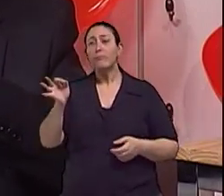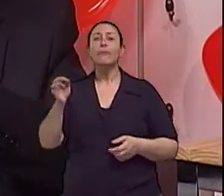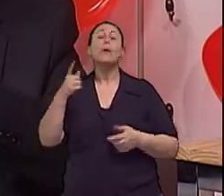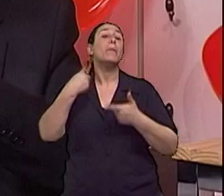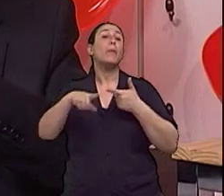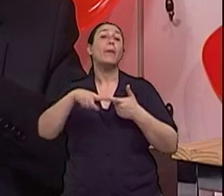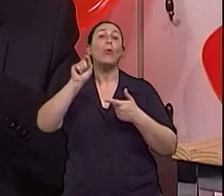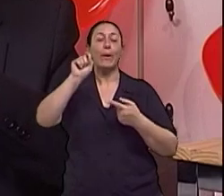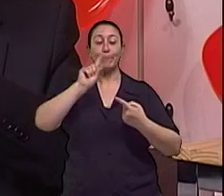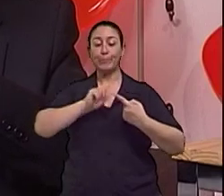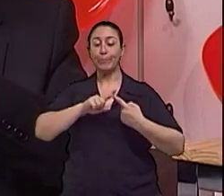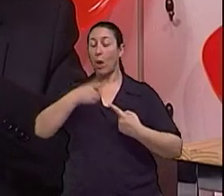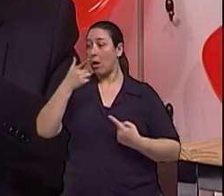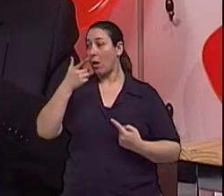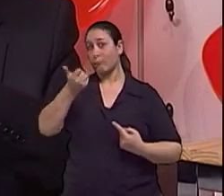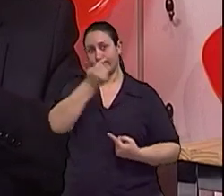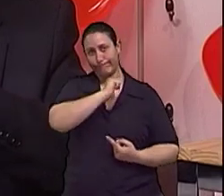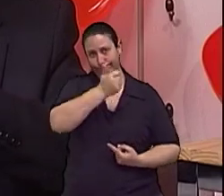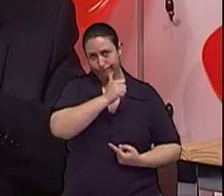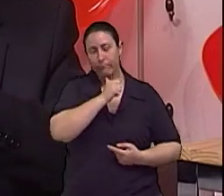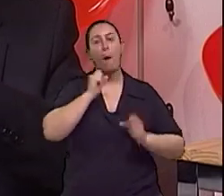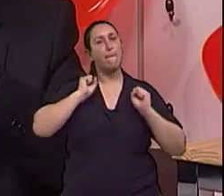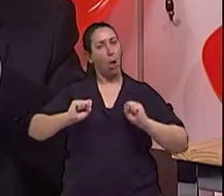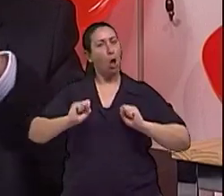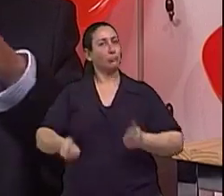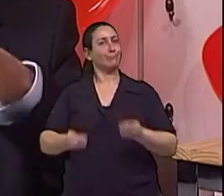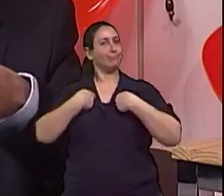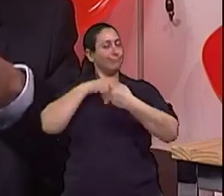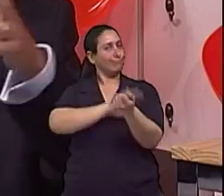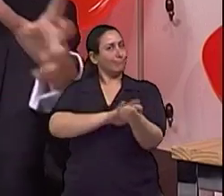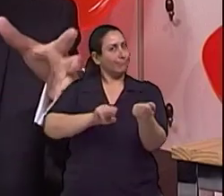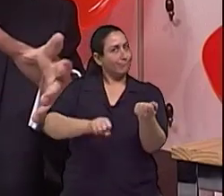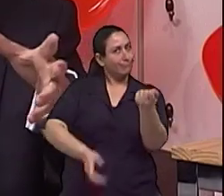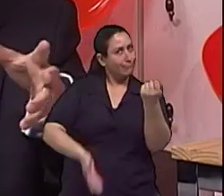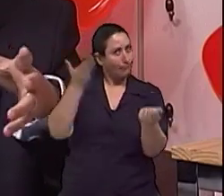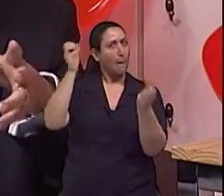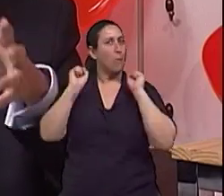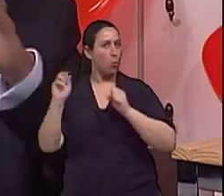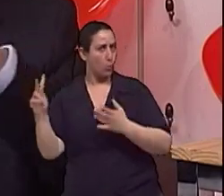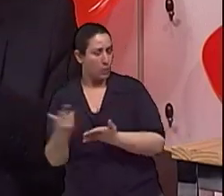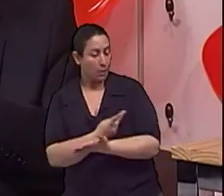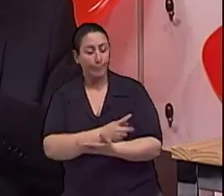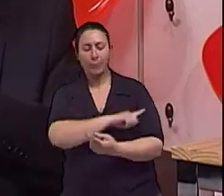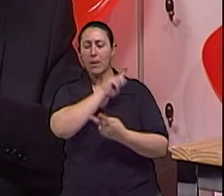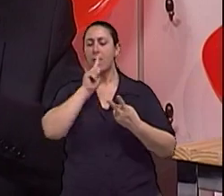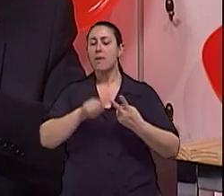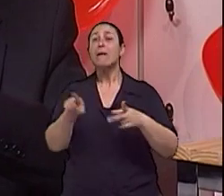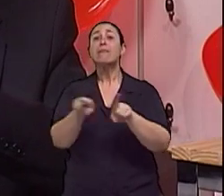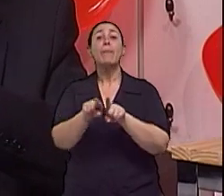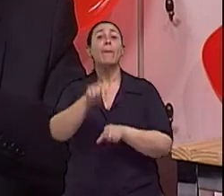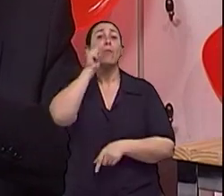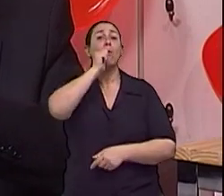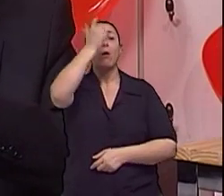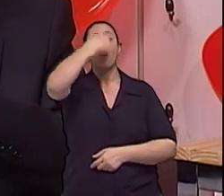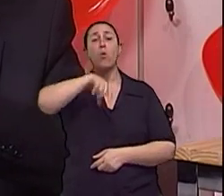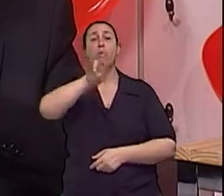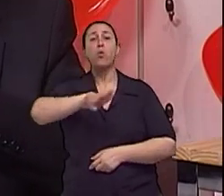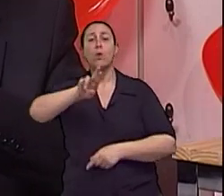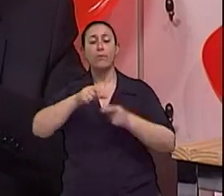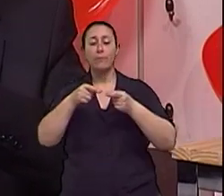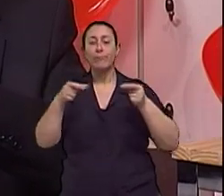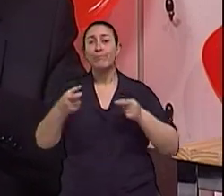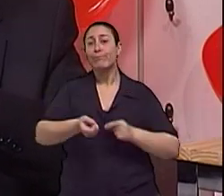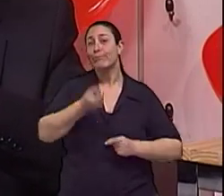anticoncepcional em mulheres pode ser um fator de hipertensão. Então, toda mulher jovem que começa a fazer hipertensão, que está usando o anticoncepcional, tem que se